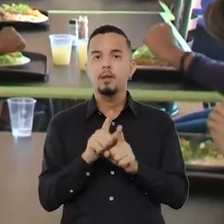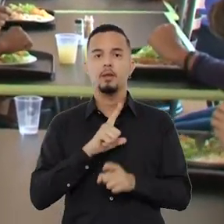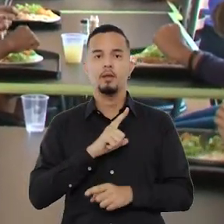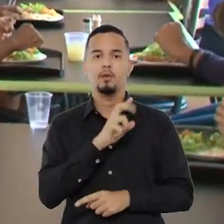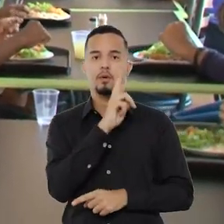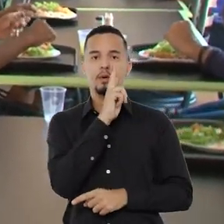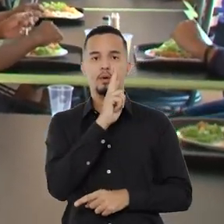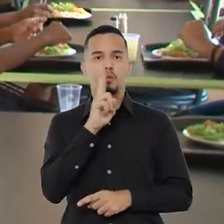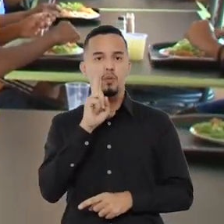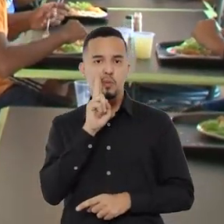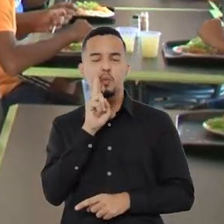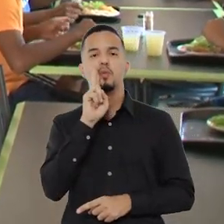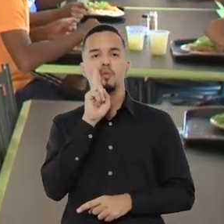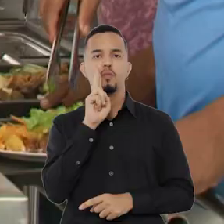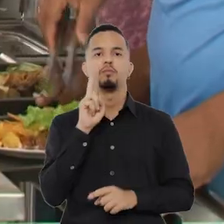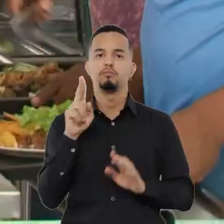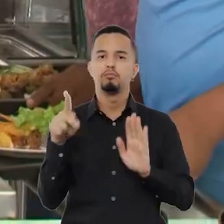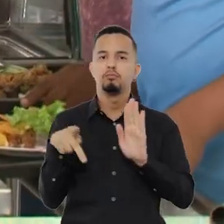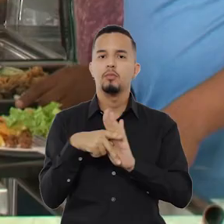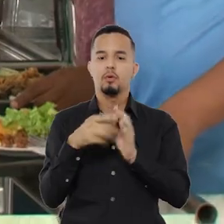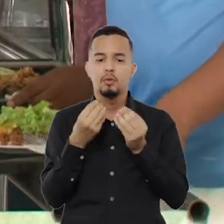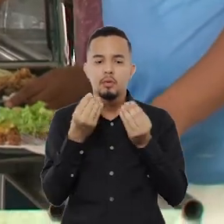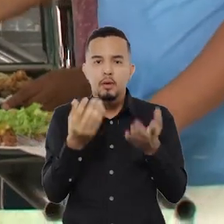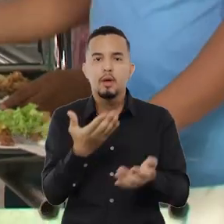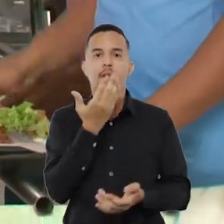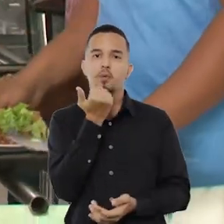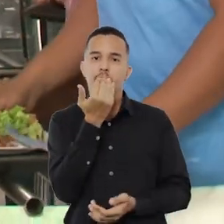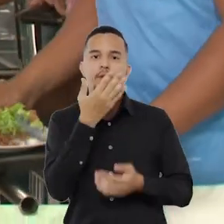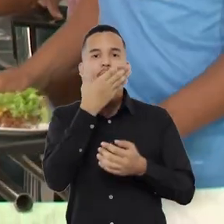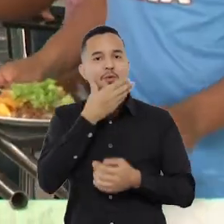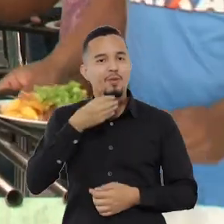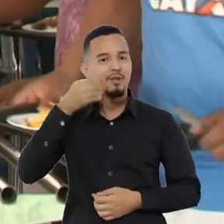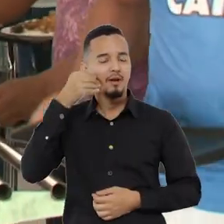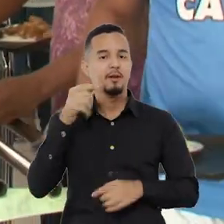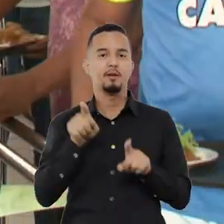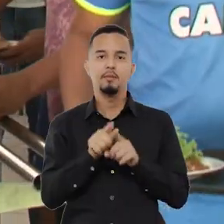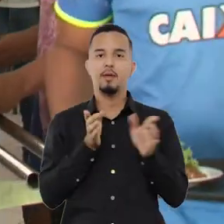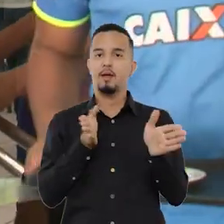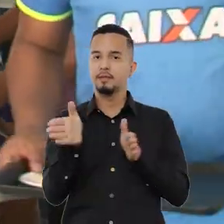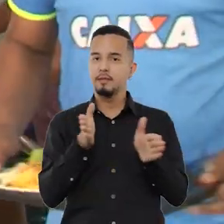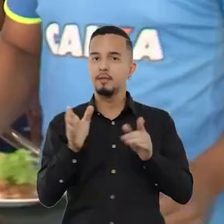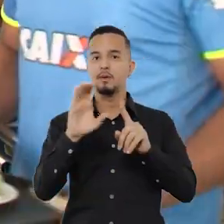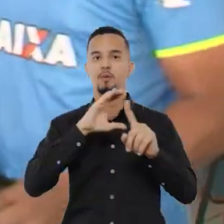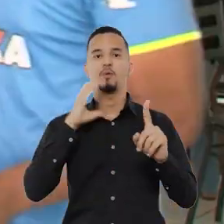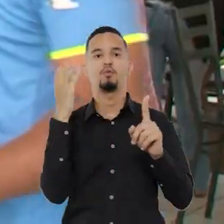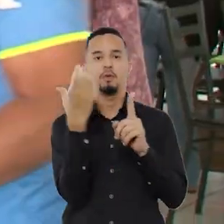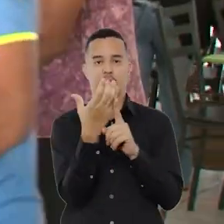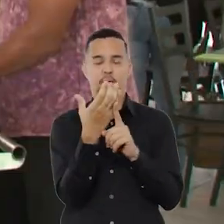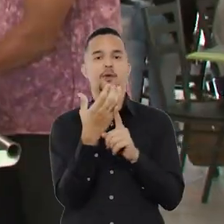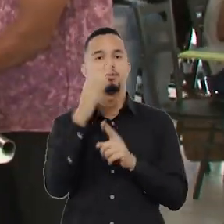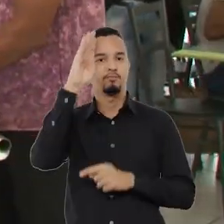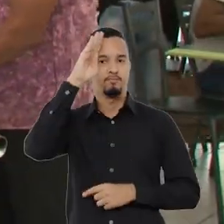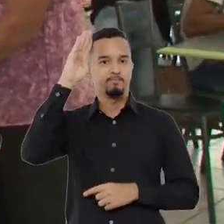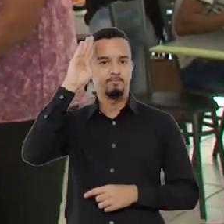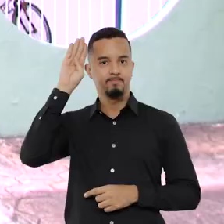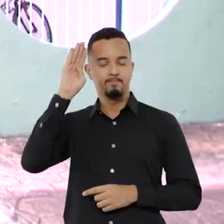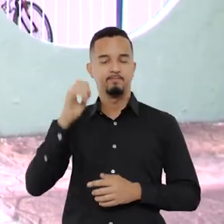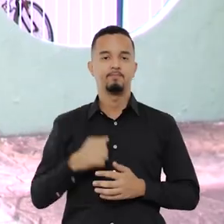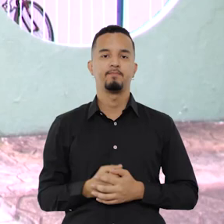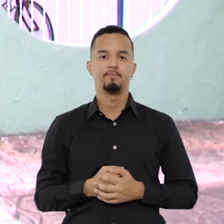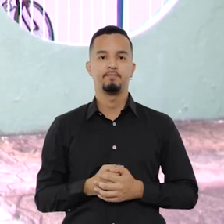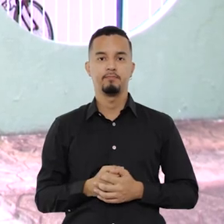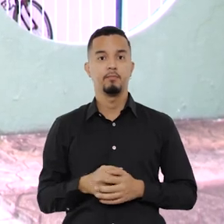temos também o Restaurante Universitário, que oferece alimentação de qualidade e acessível à comunidade universitária.